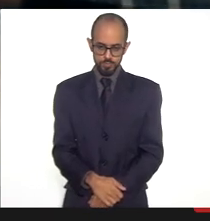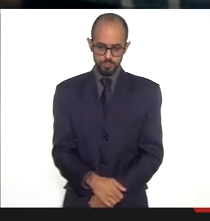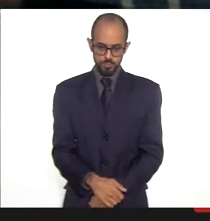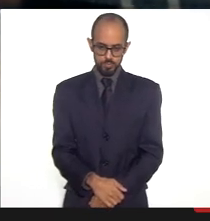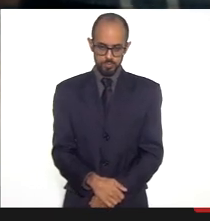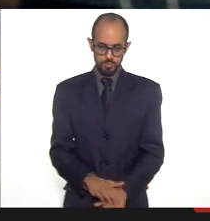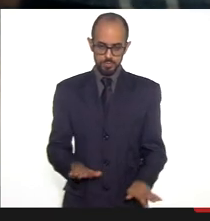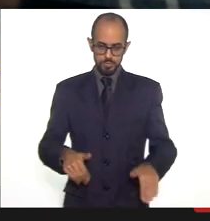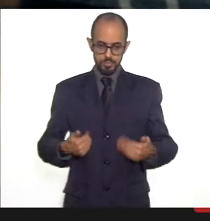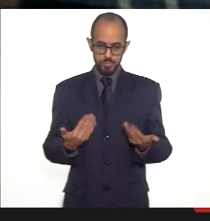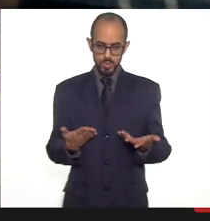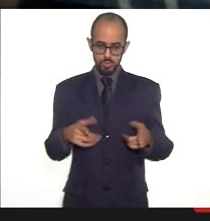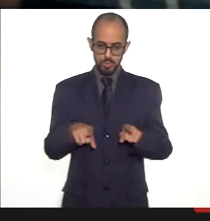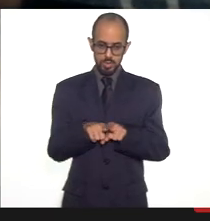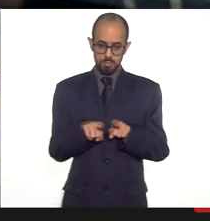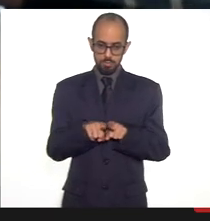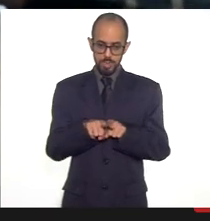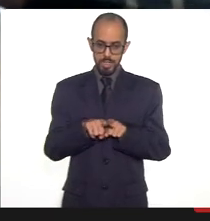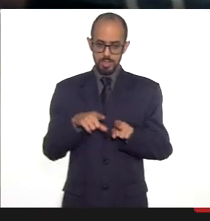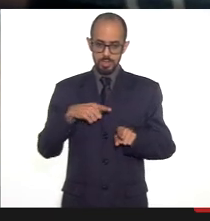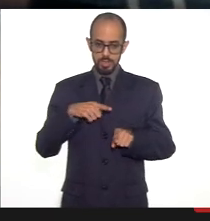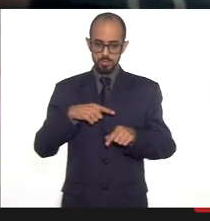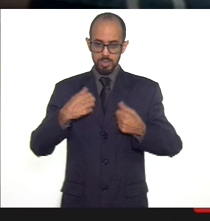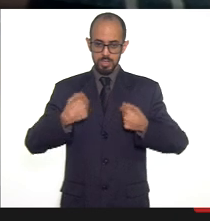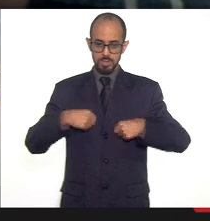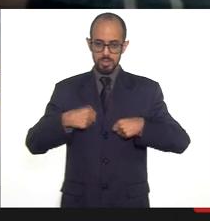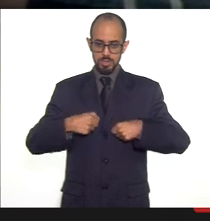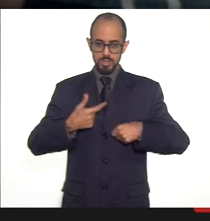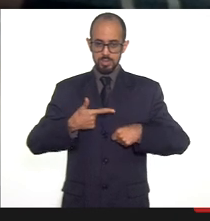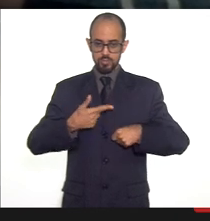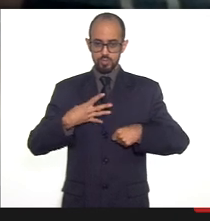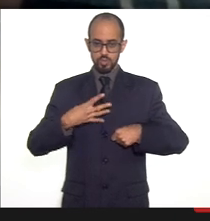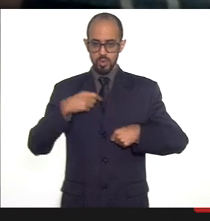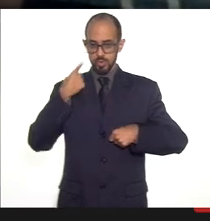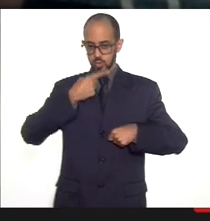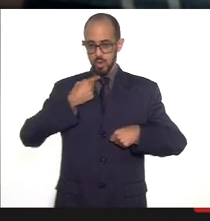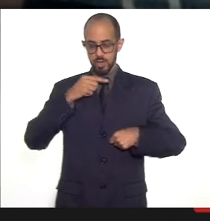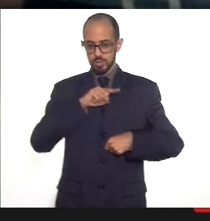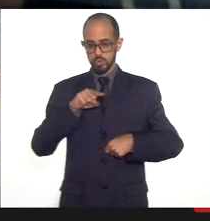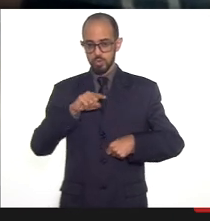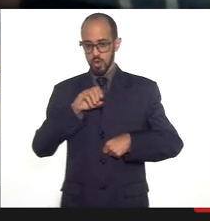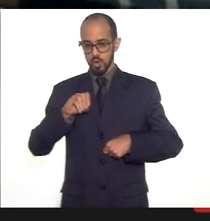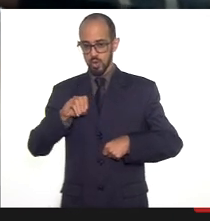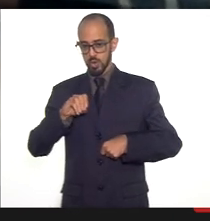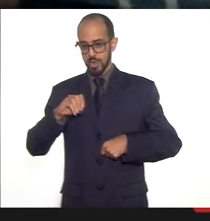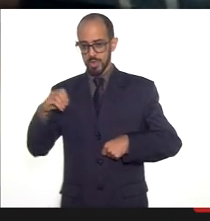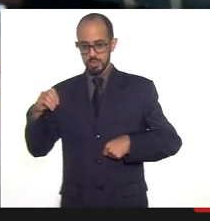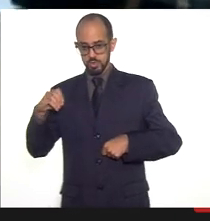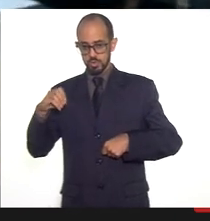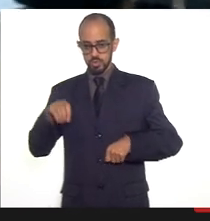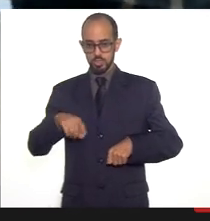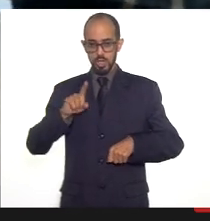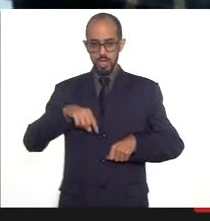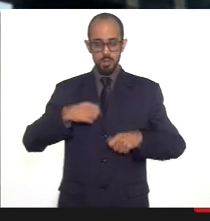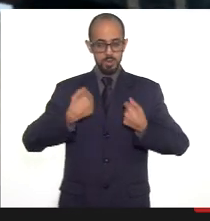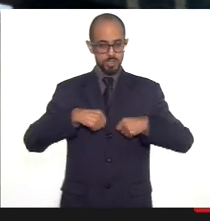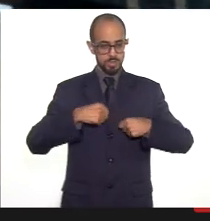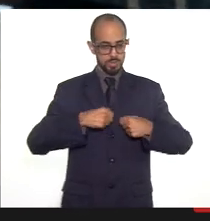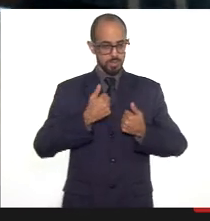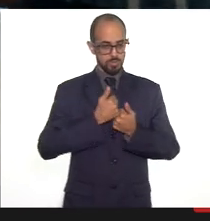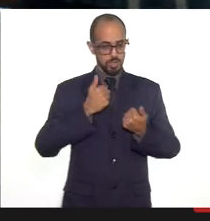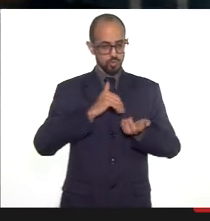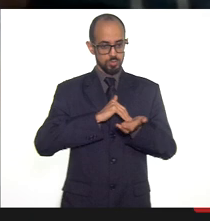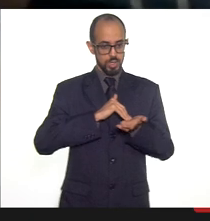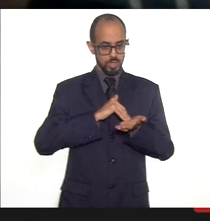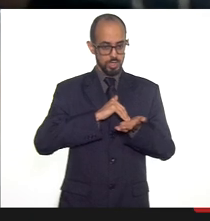e ainda uma demanda das unidades de atendimento 24 horas da zona oeste tá que eu tô passando essa demanda aqui pra subsecretária da